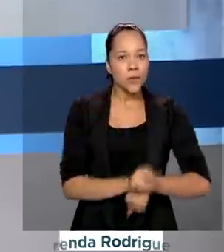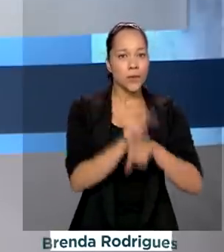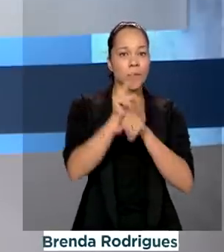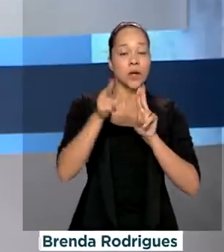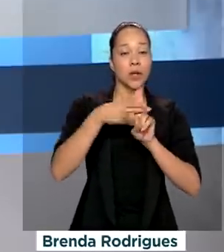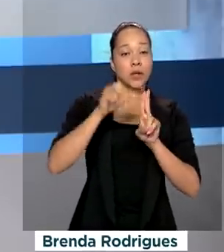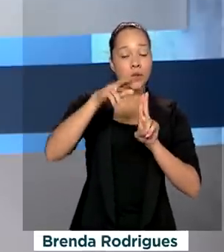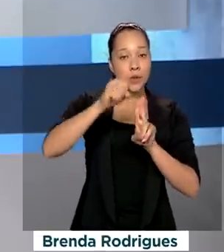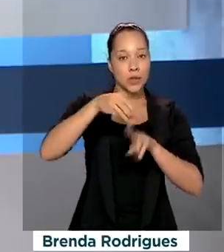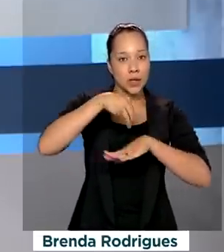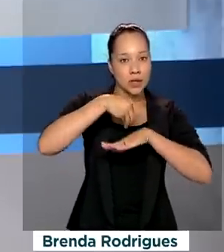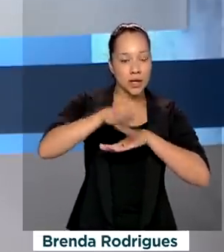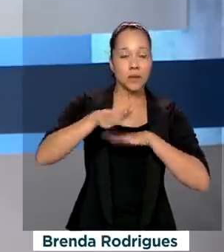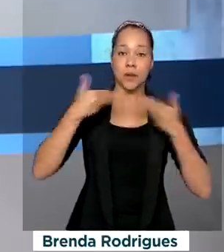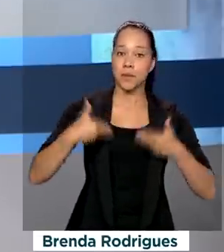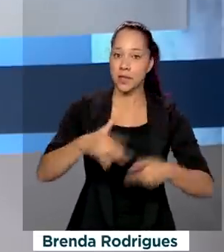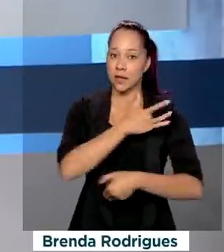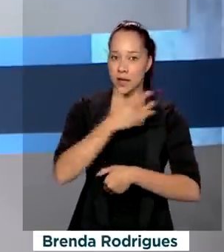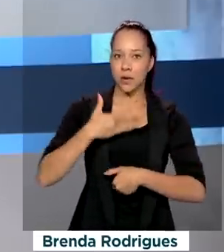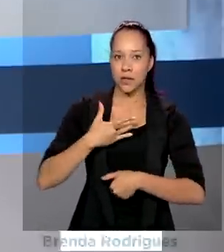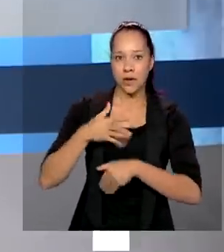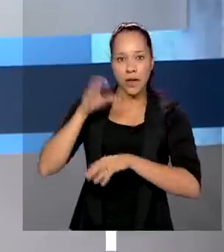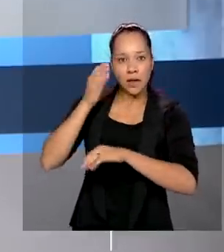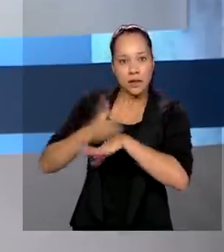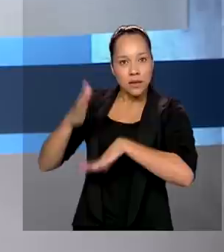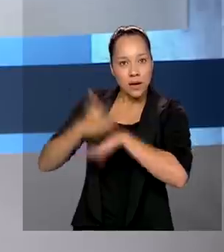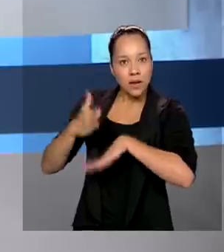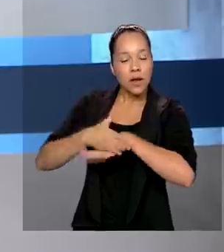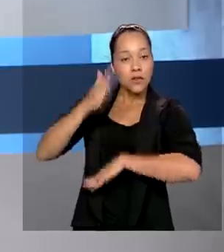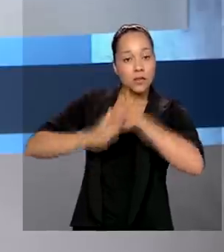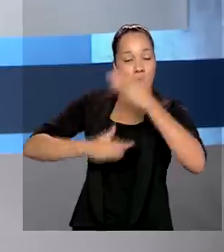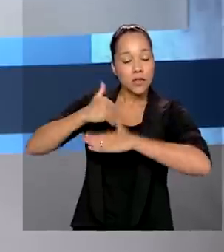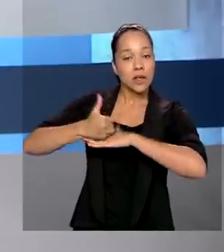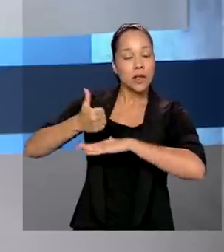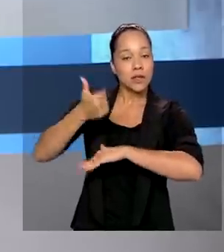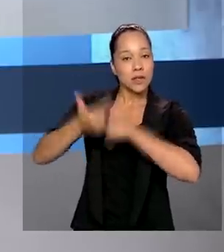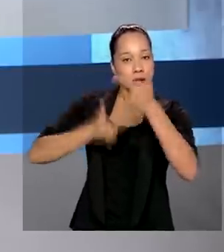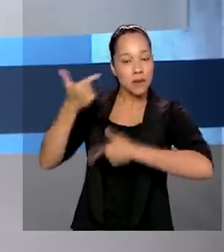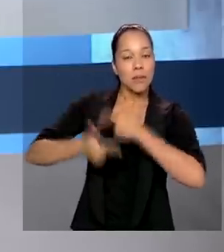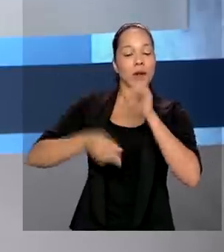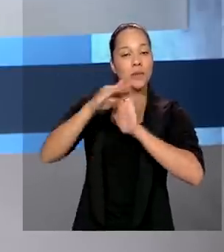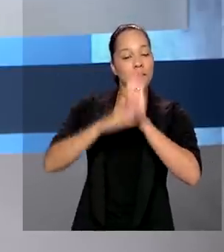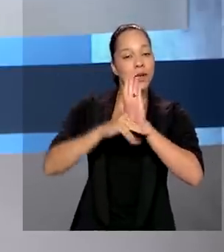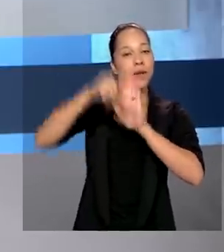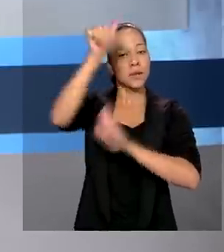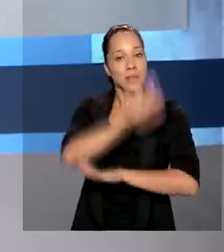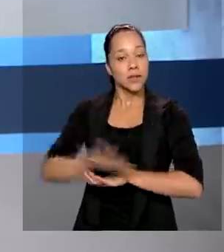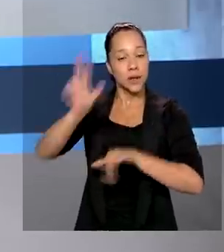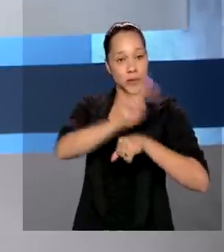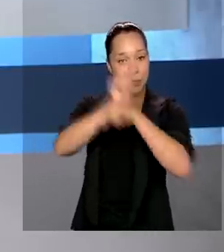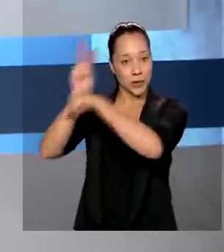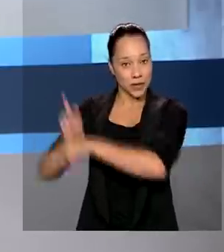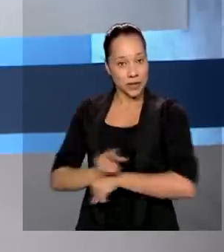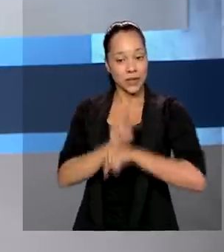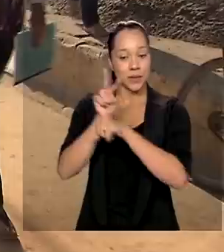Ministério da Saúde, vai capacitar os profissionais que atuam diretamente no Programa Nacional de Imunização.